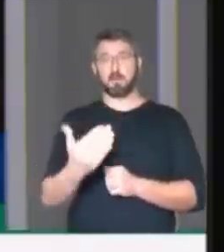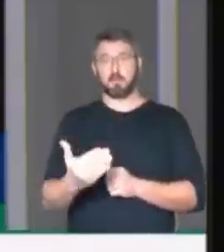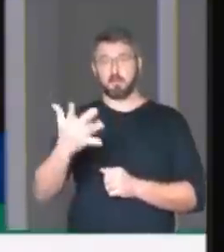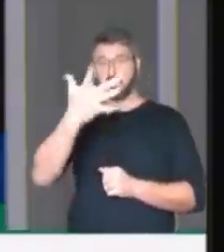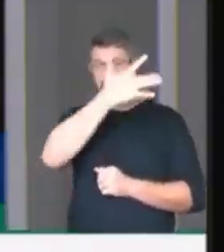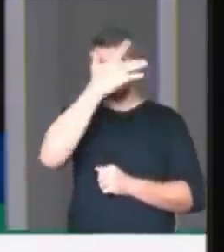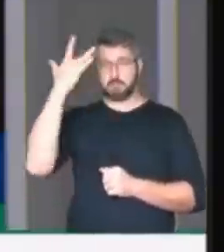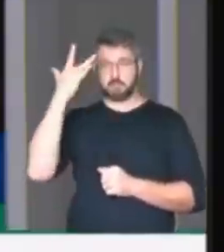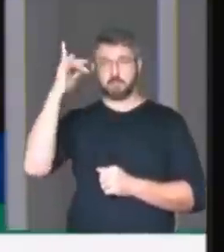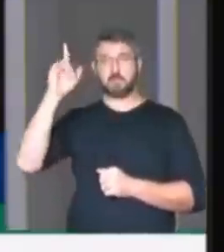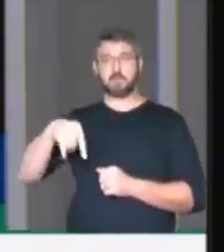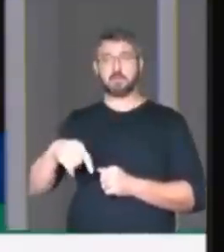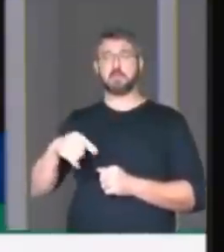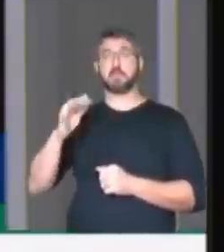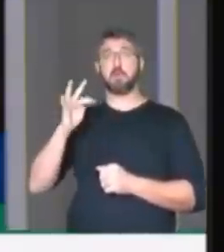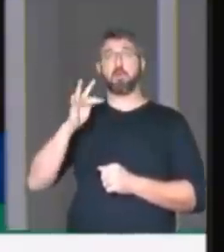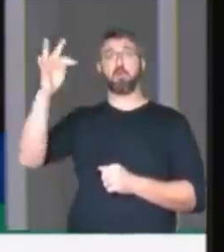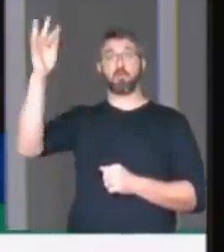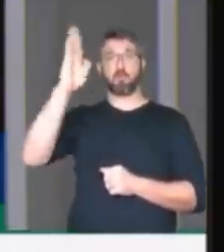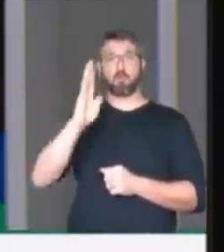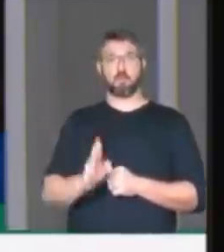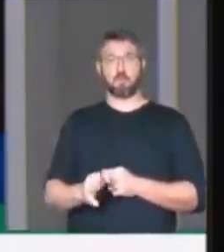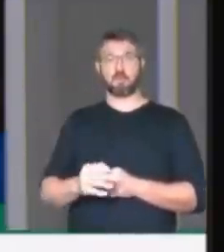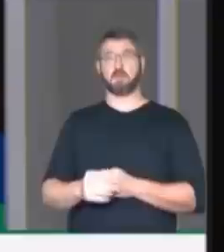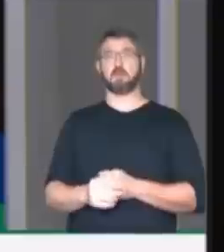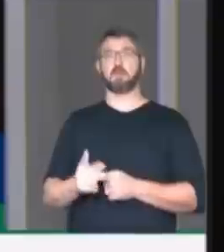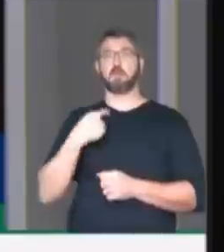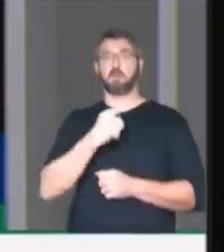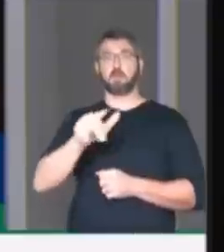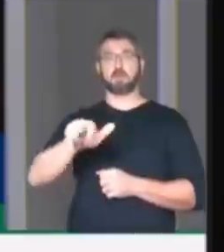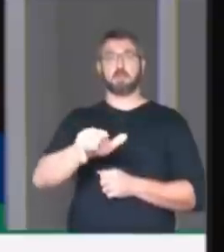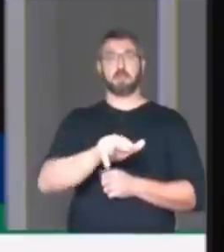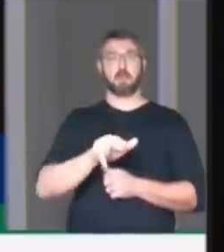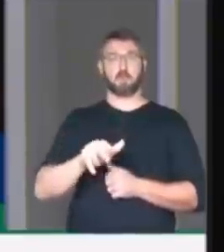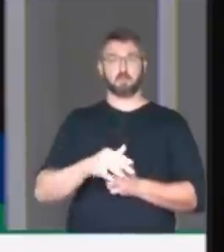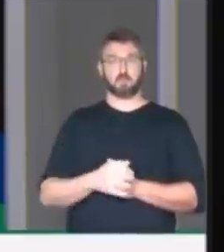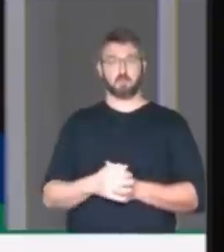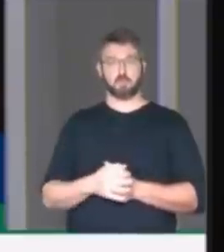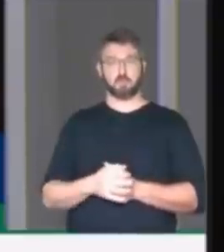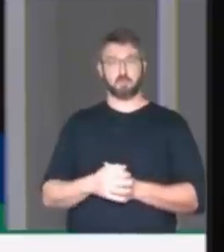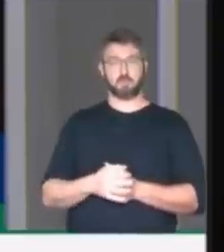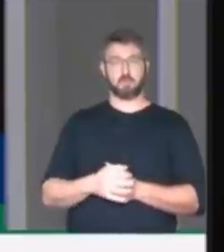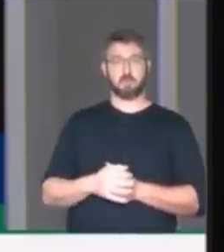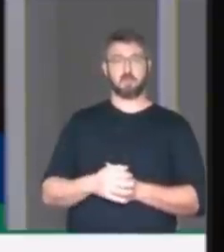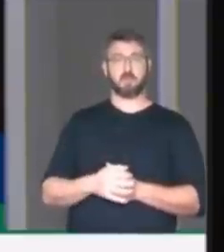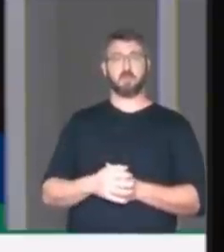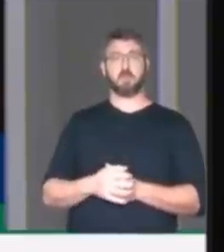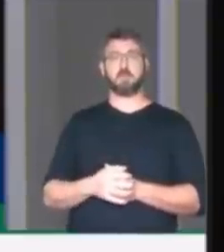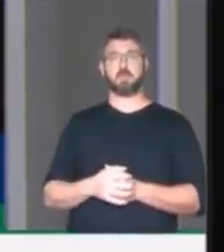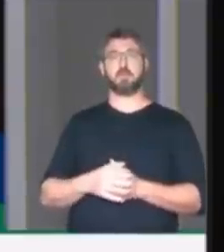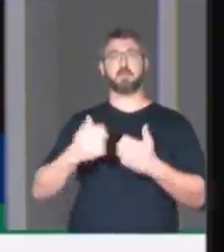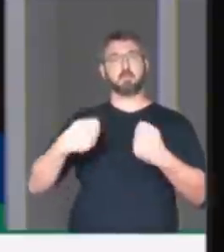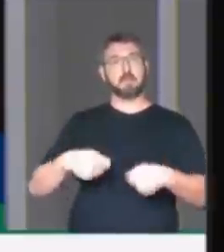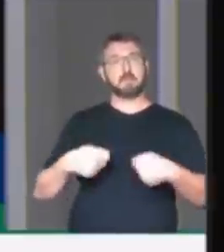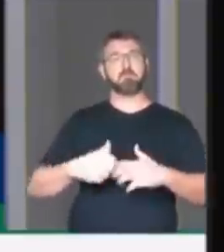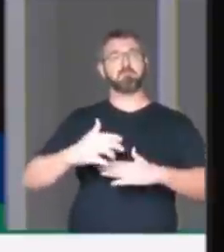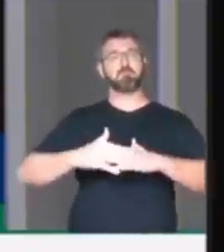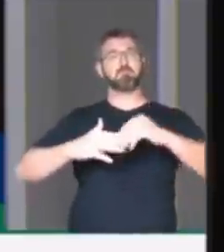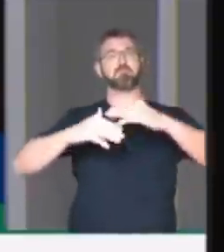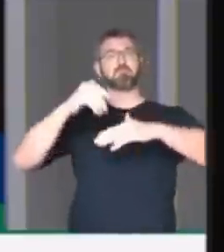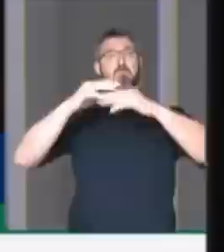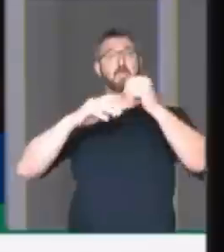que são o futuro da nossa nação, irmãos brasileiros. É preciso construir, é preciso